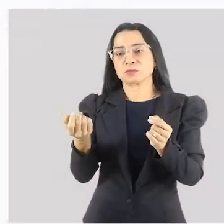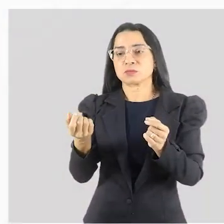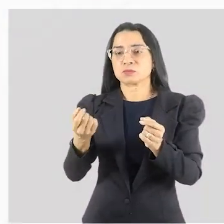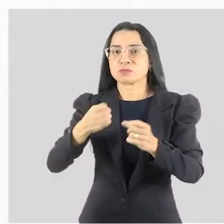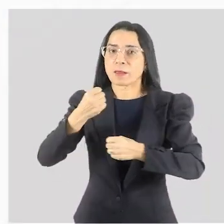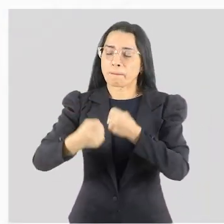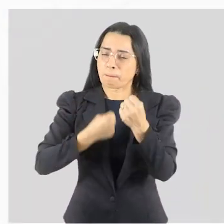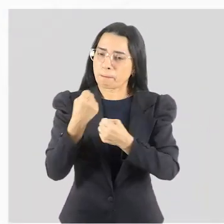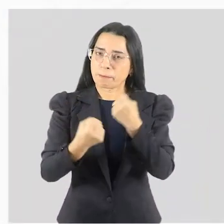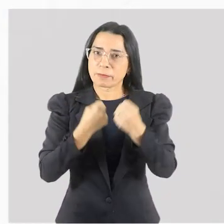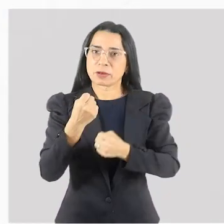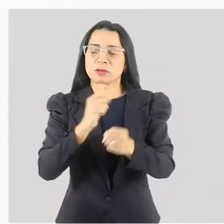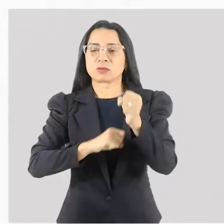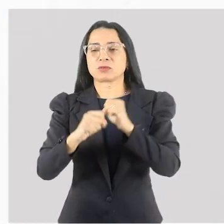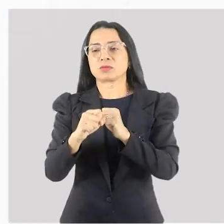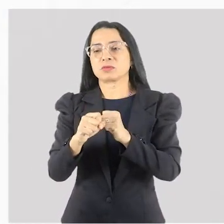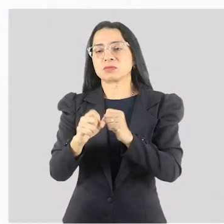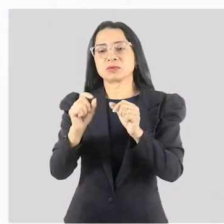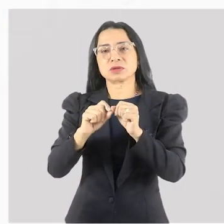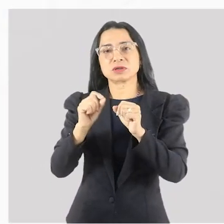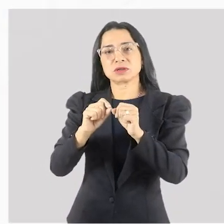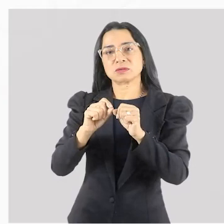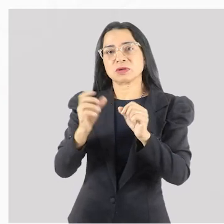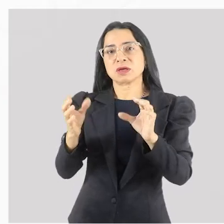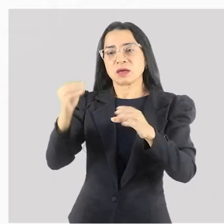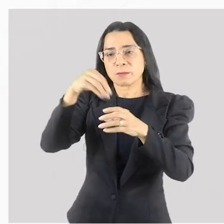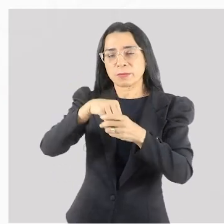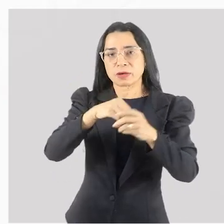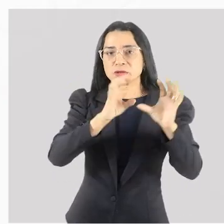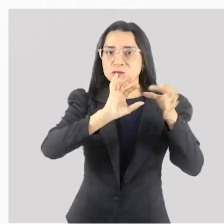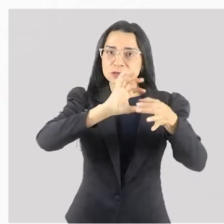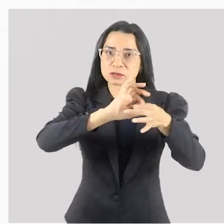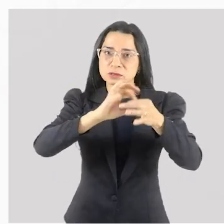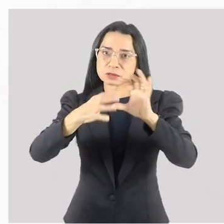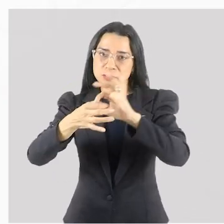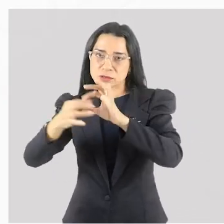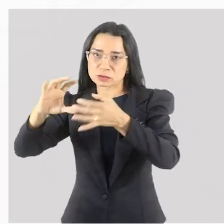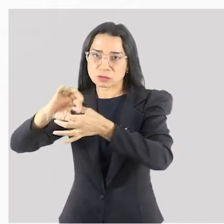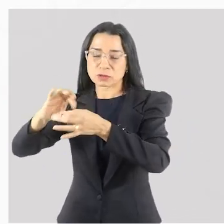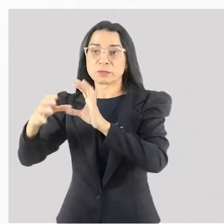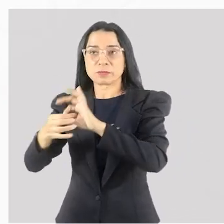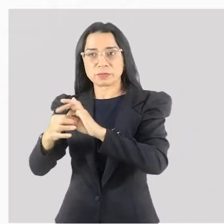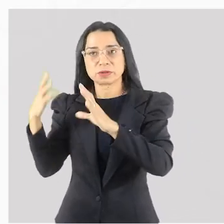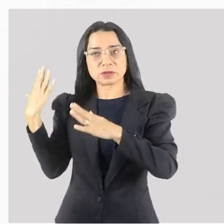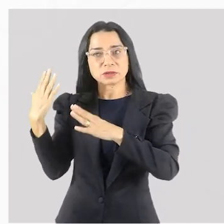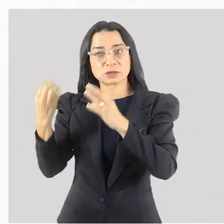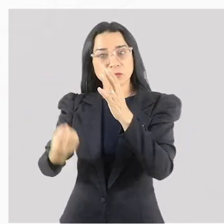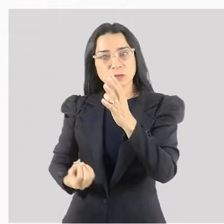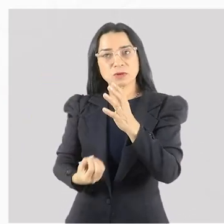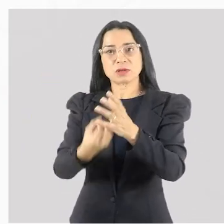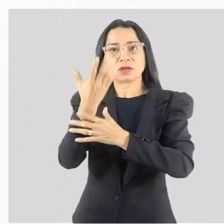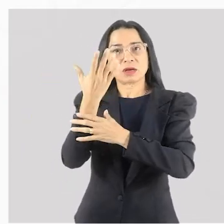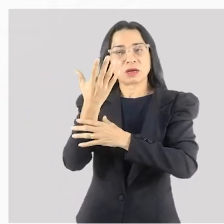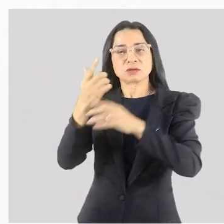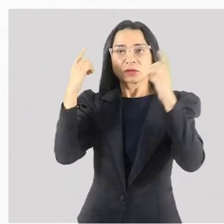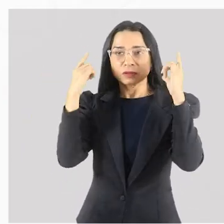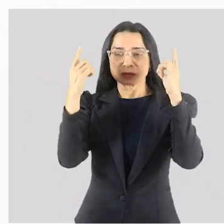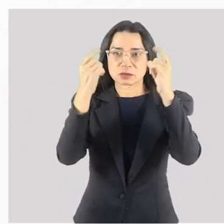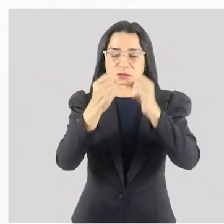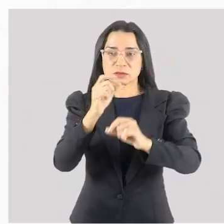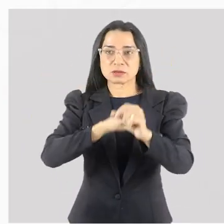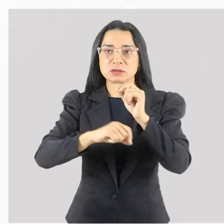maratona, que é parte das Olimpíadas, que as Olimpíadas são criadas na Grécia, em função do Olimpo, inclusive, alguns